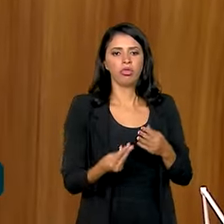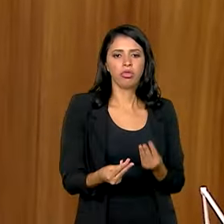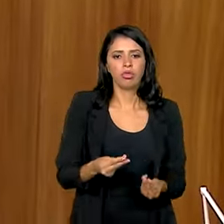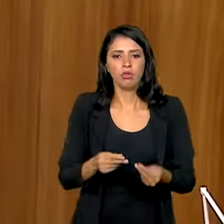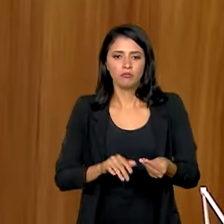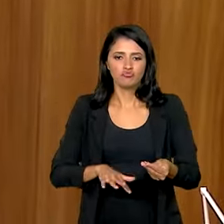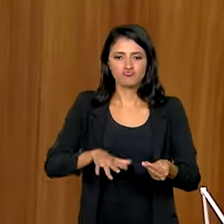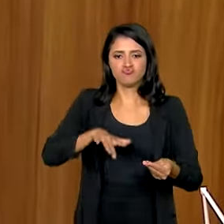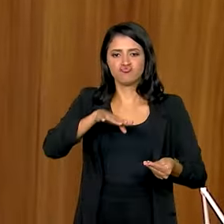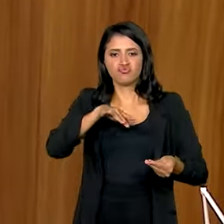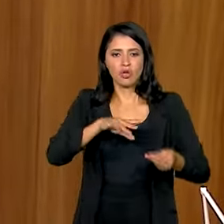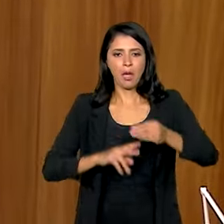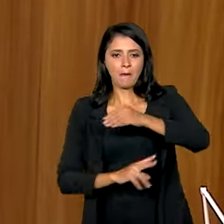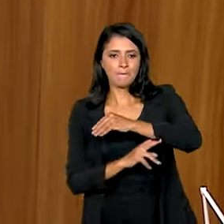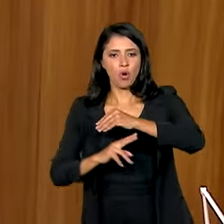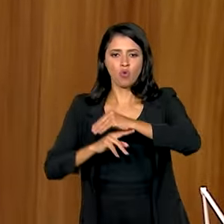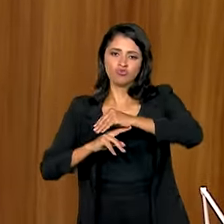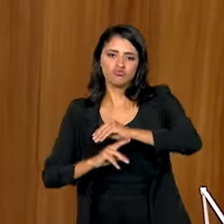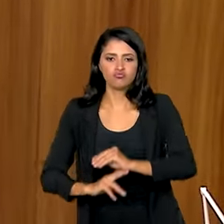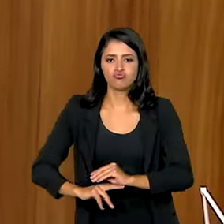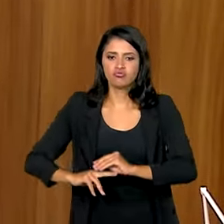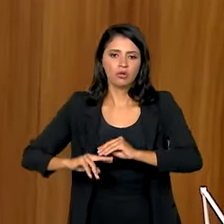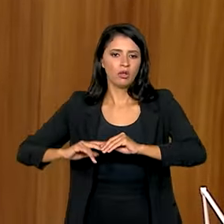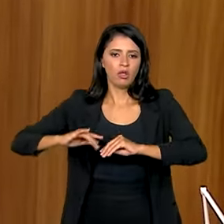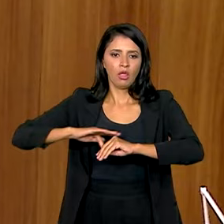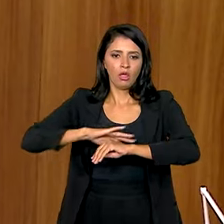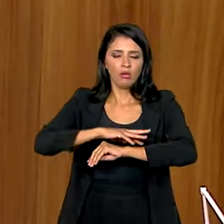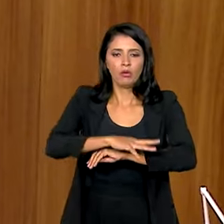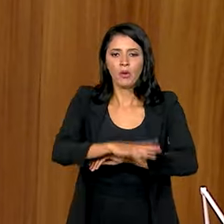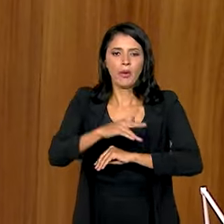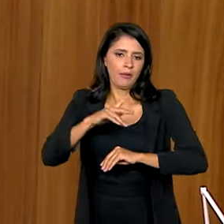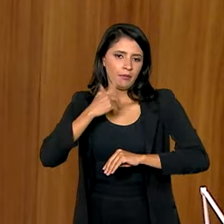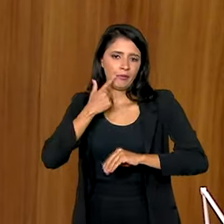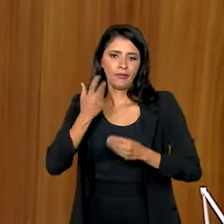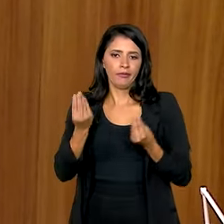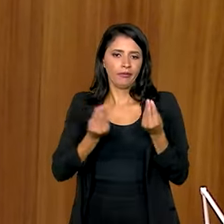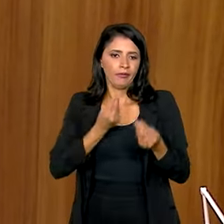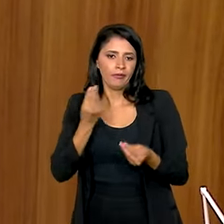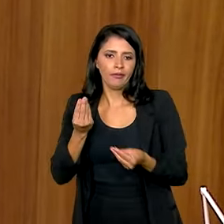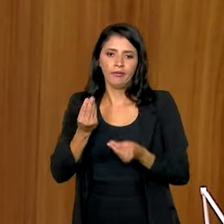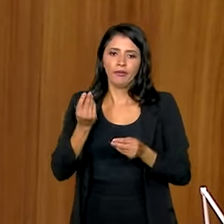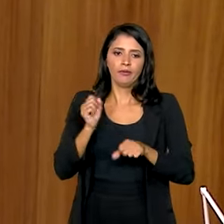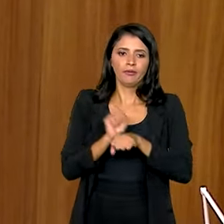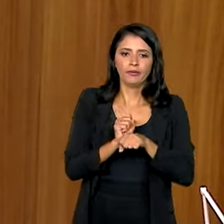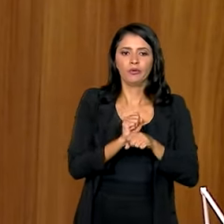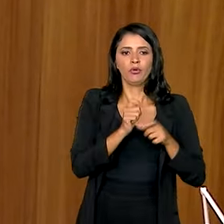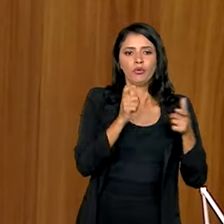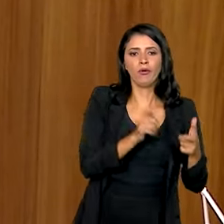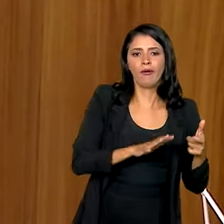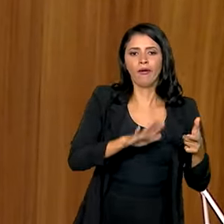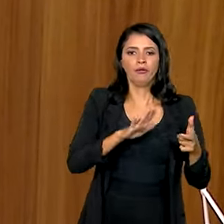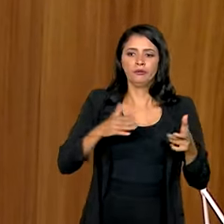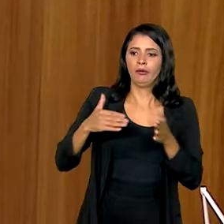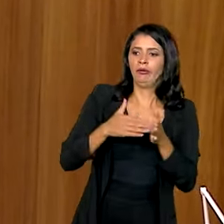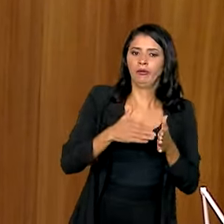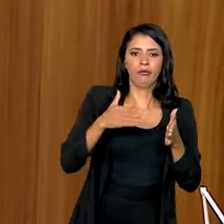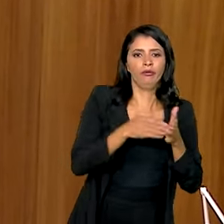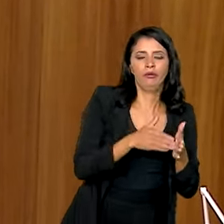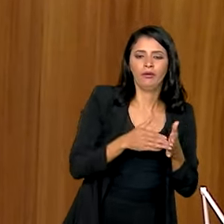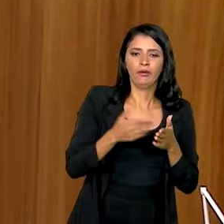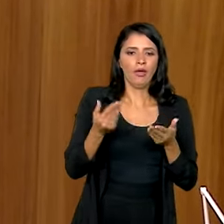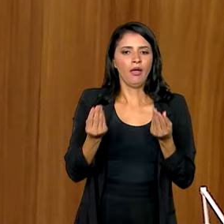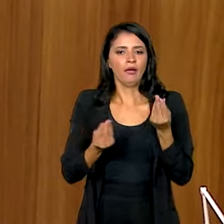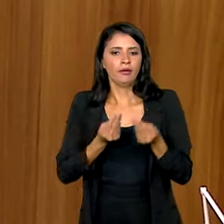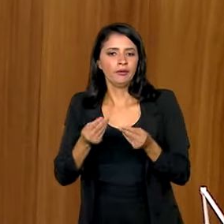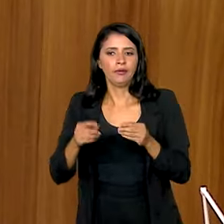enchentes, por pontes que acabam rodando com as enchentes, isolando regiões, a distribuição através